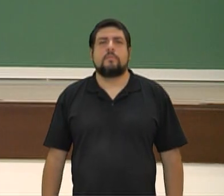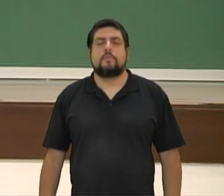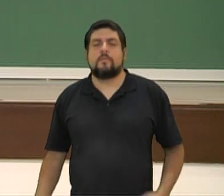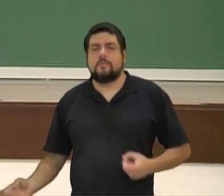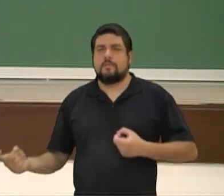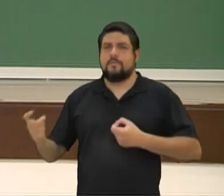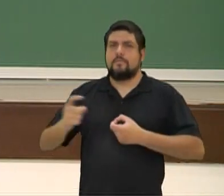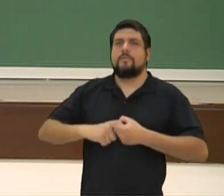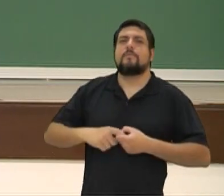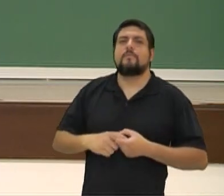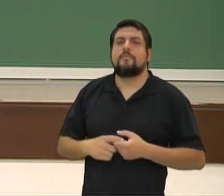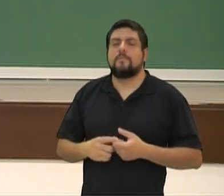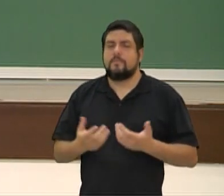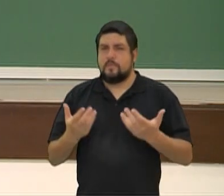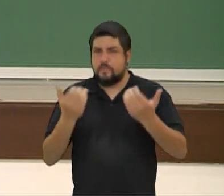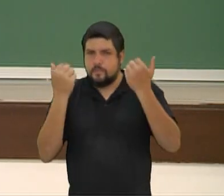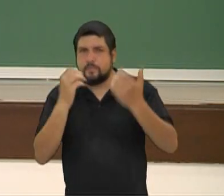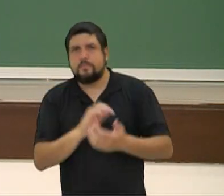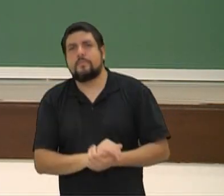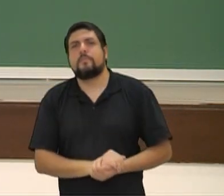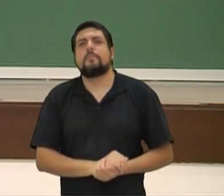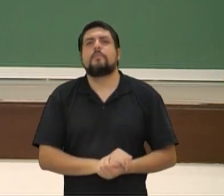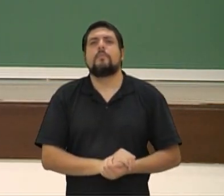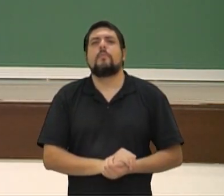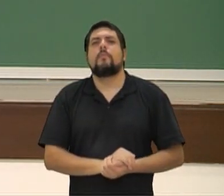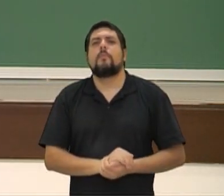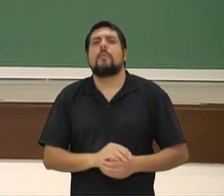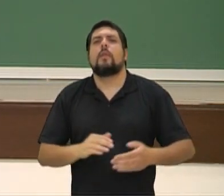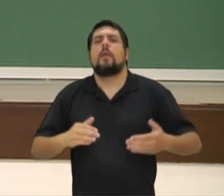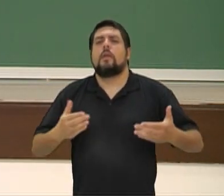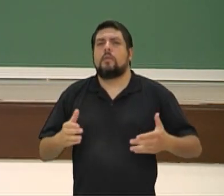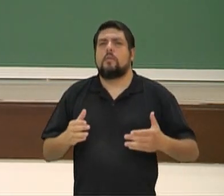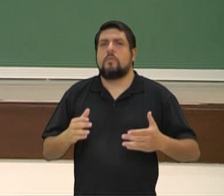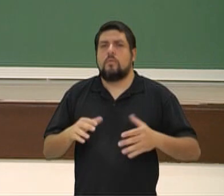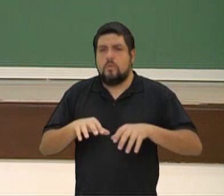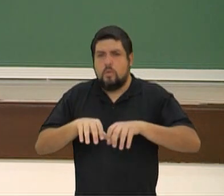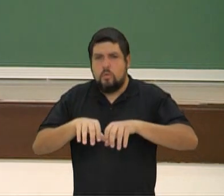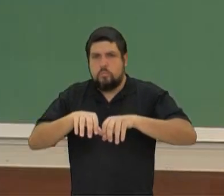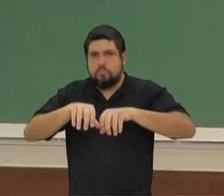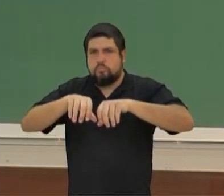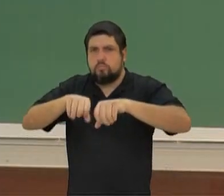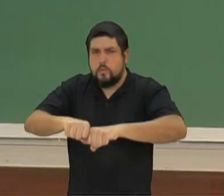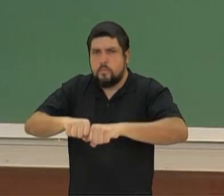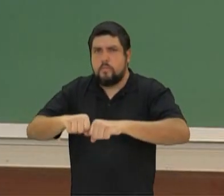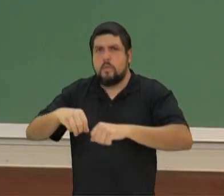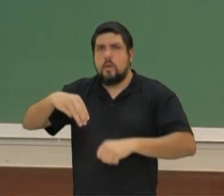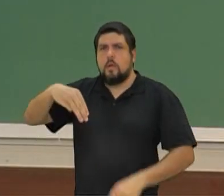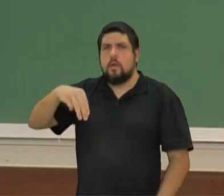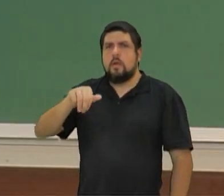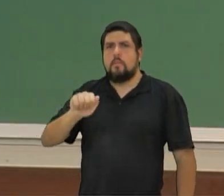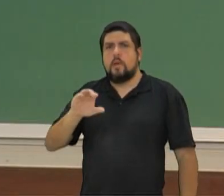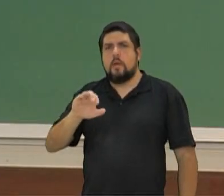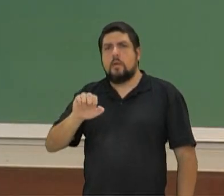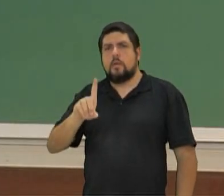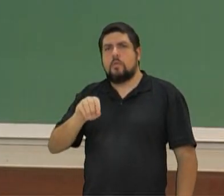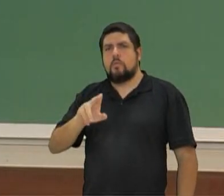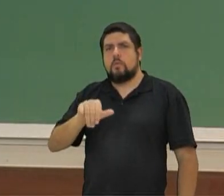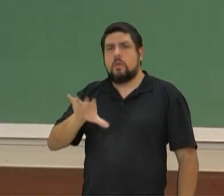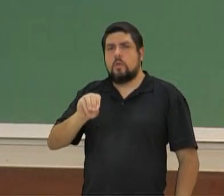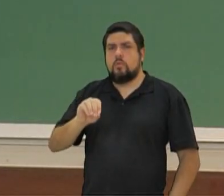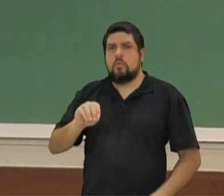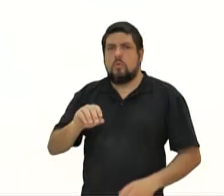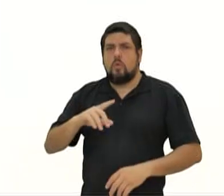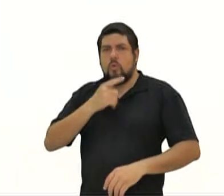Voltei. Vamos lá. Com o domínio macedônico na Grécia, o imperador Alexandre o